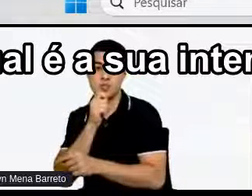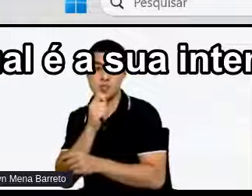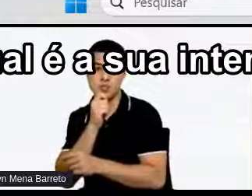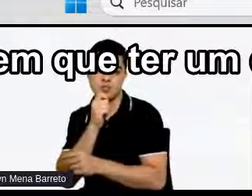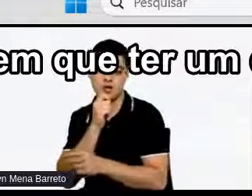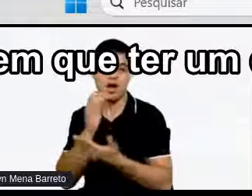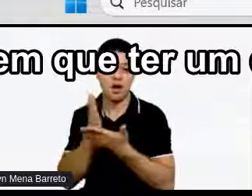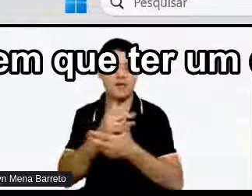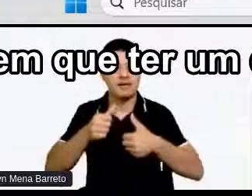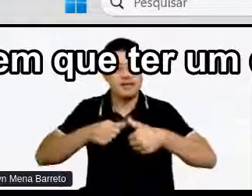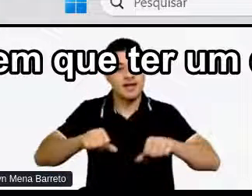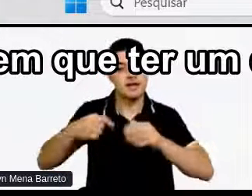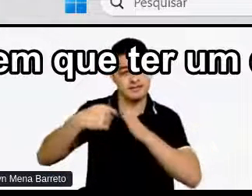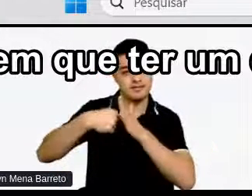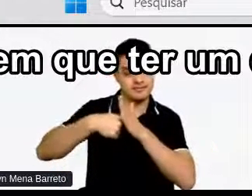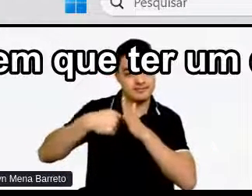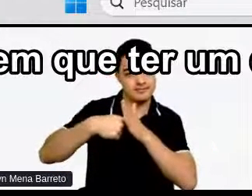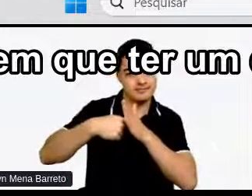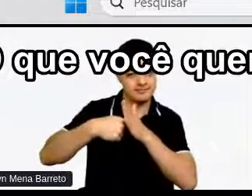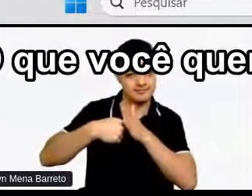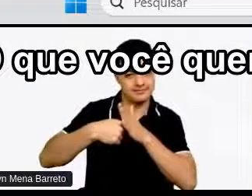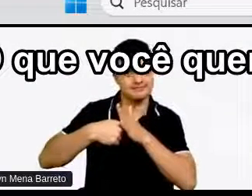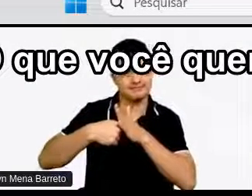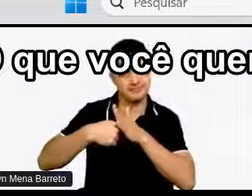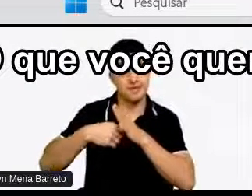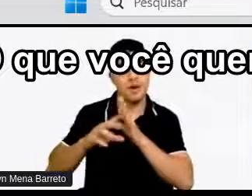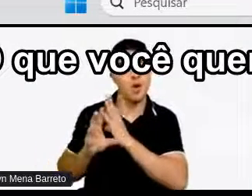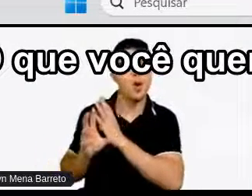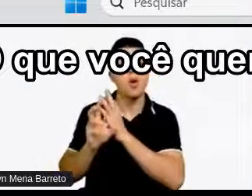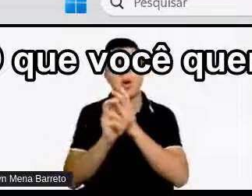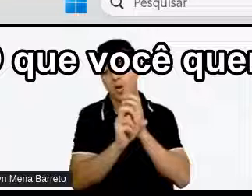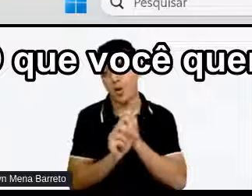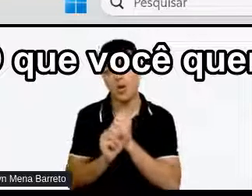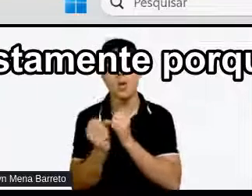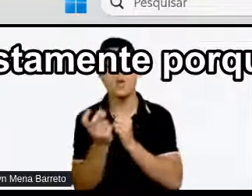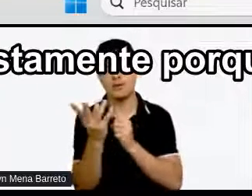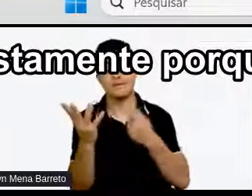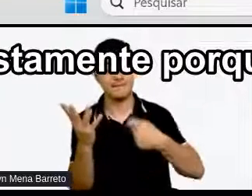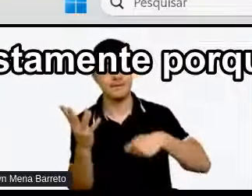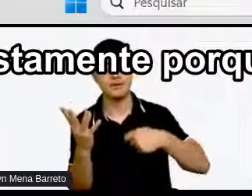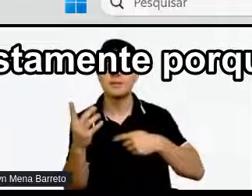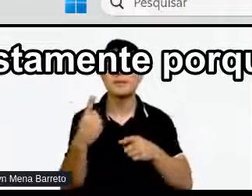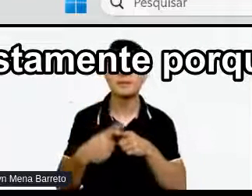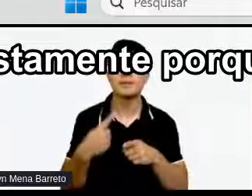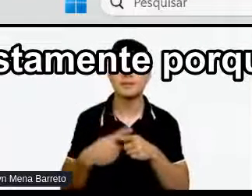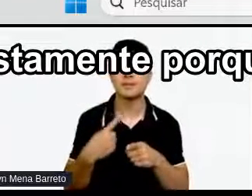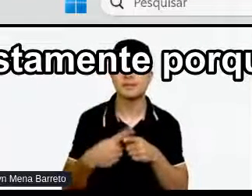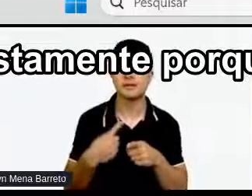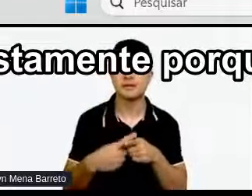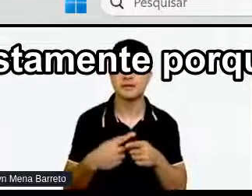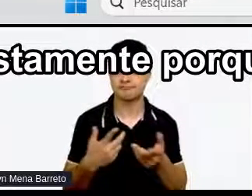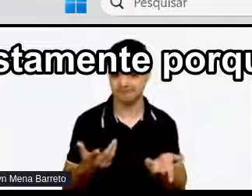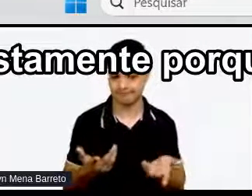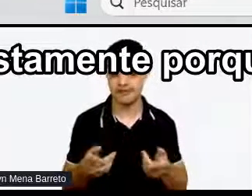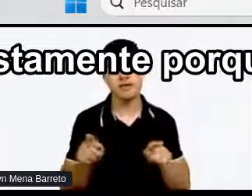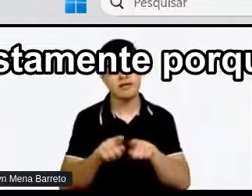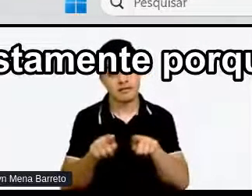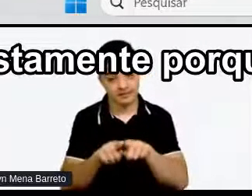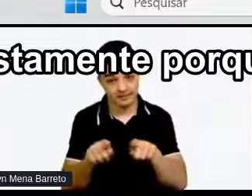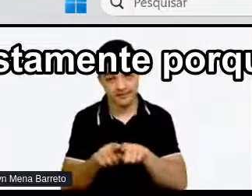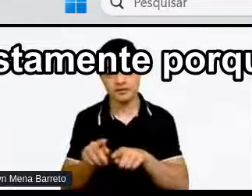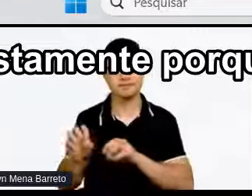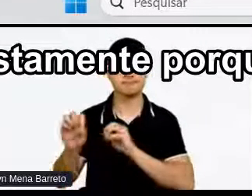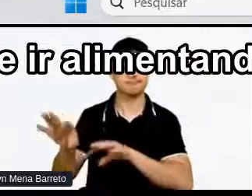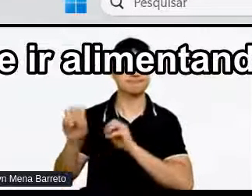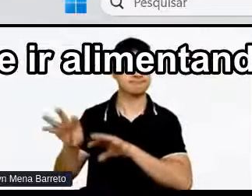intenção Em identificar Tu tem que ter um quantitativo Para quê? O que tu quer fazer Com isso E o qualificar É justamente Porque a